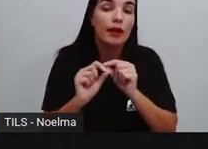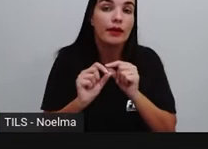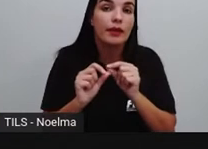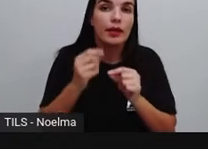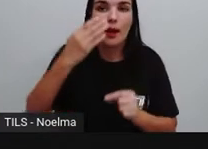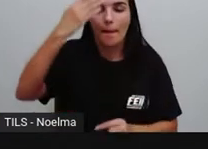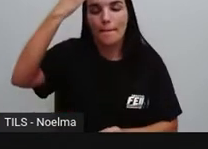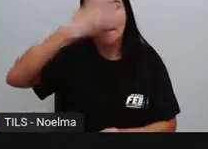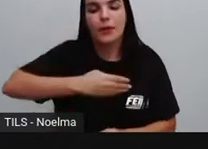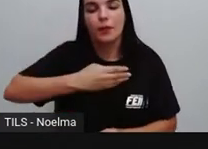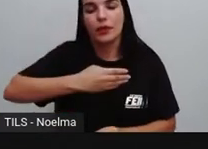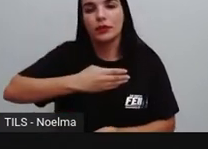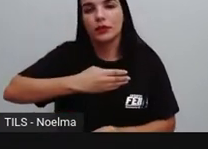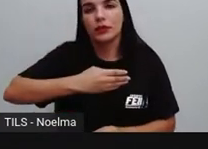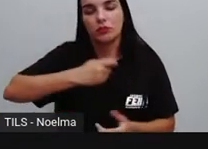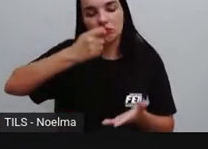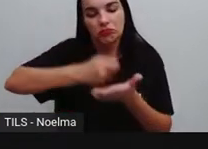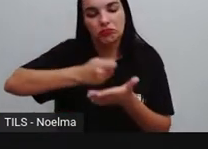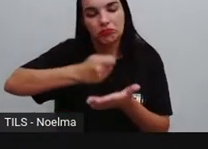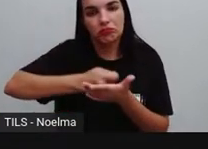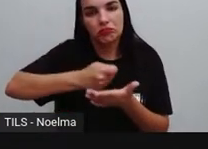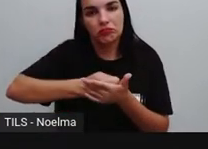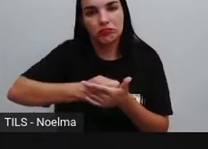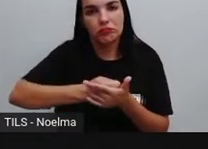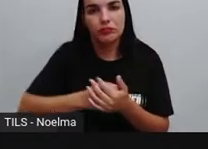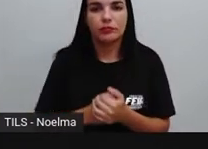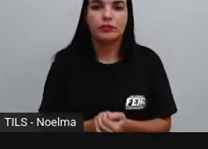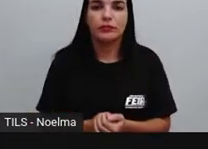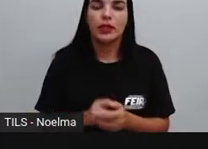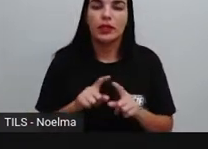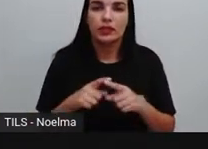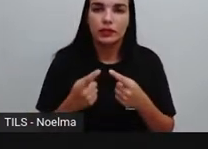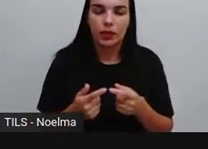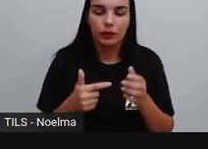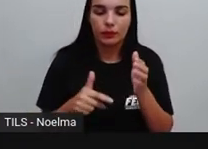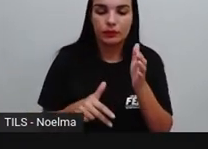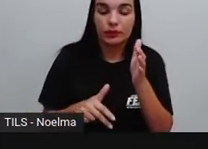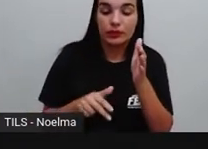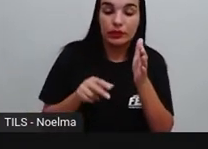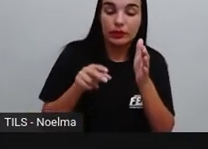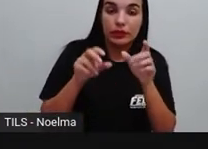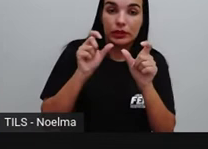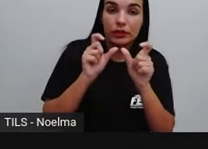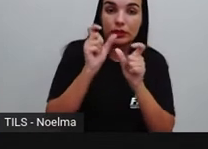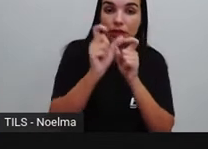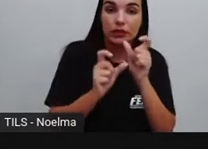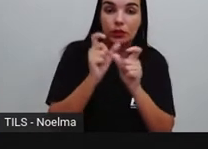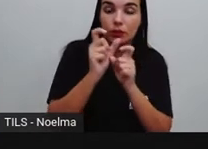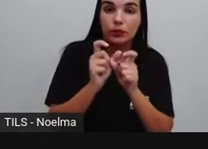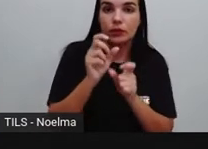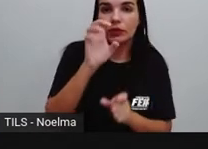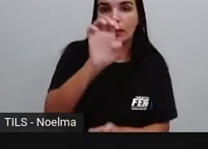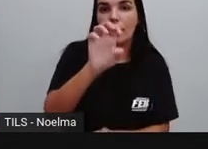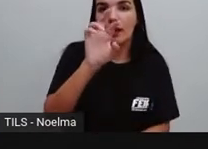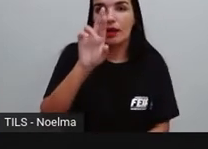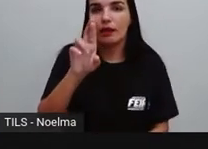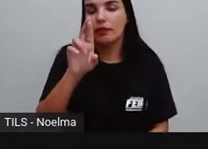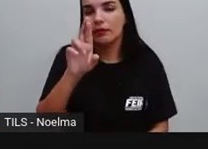comprometer, certo? Comprometer. E termina aí com er.